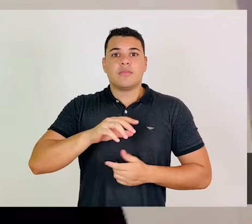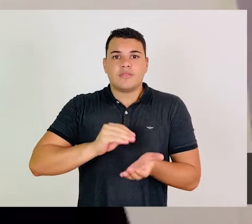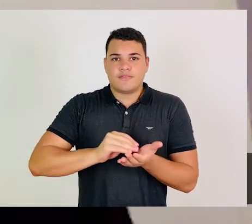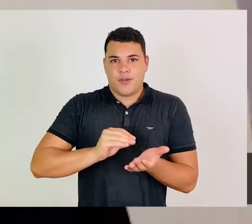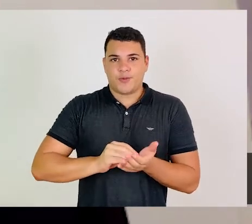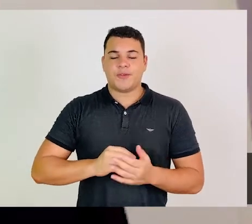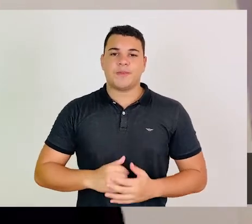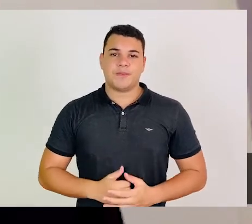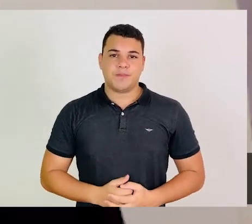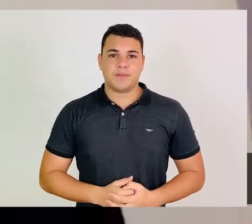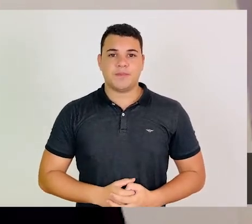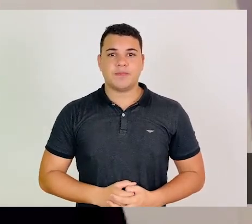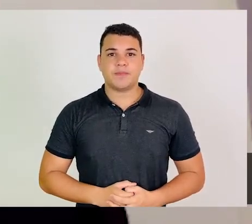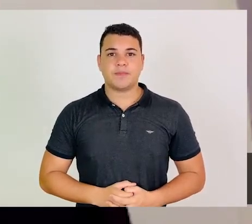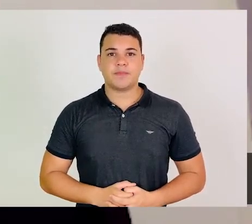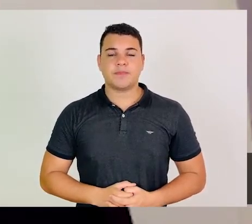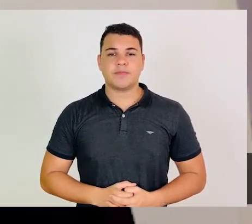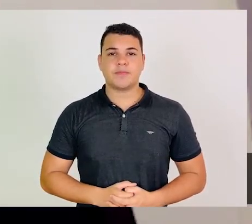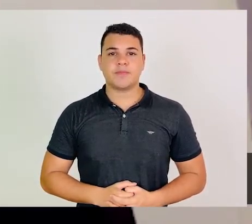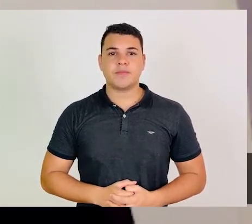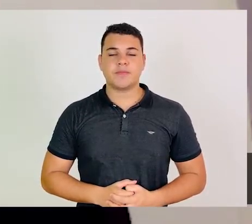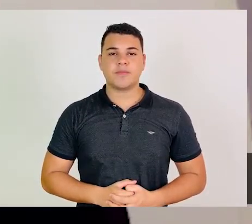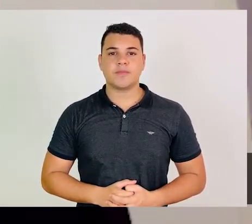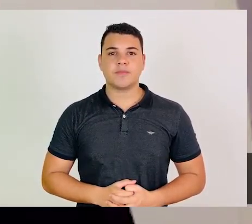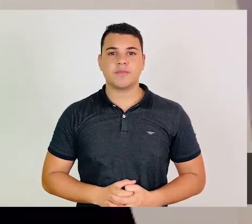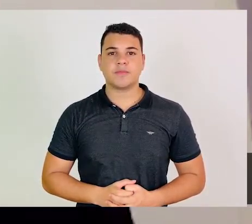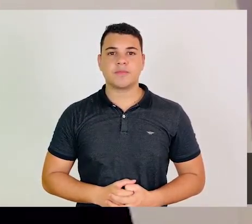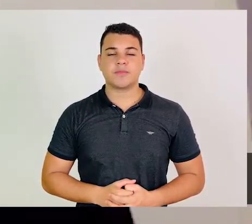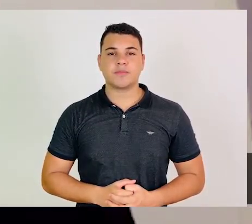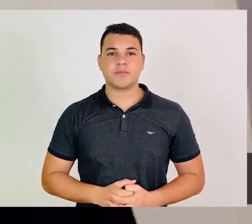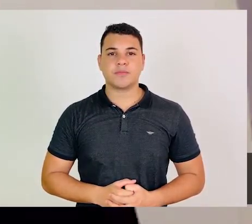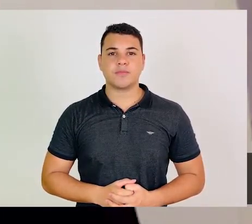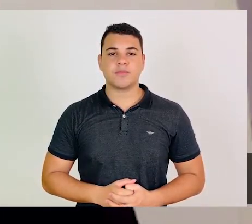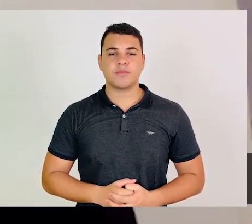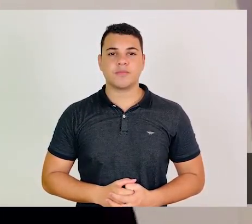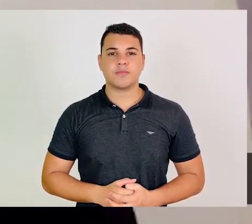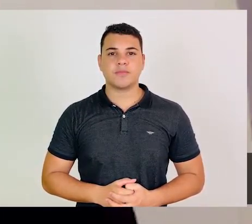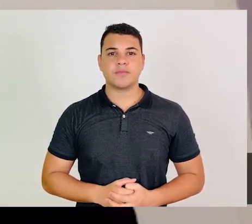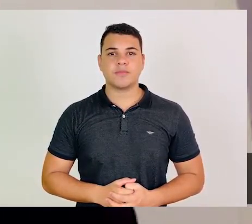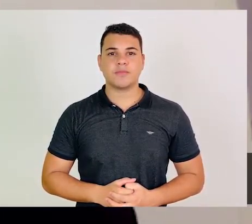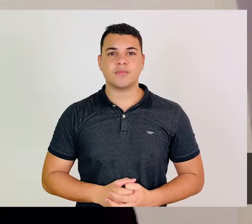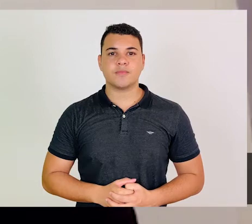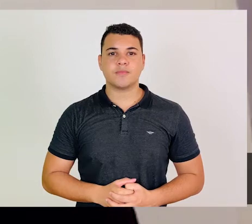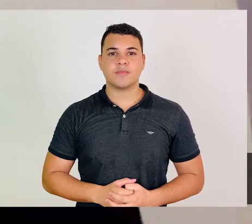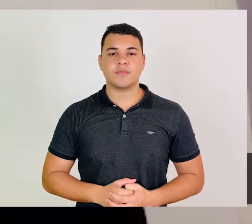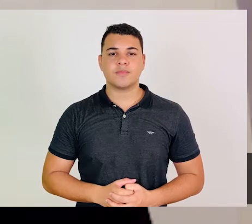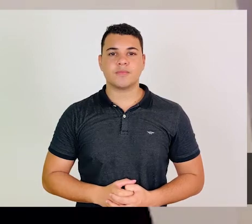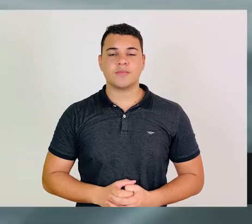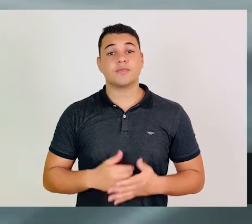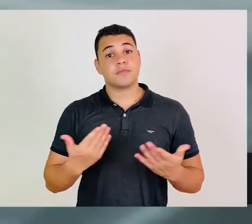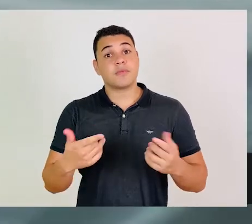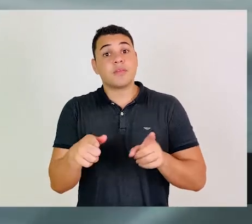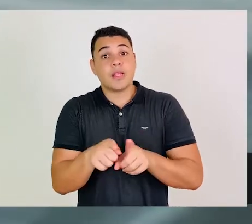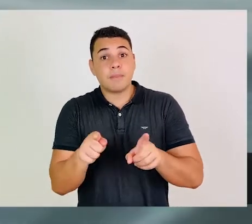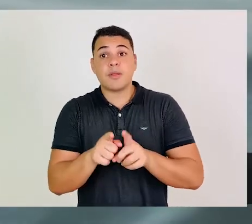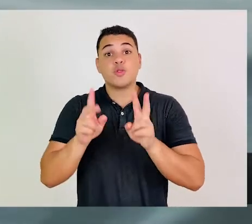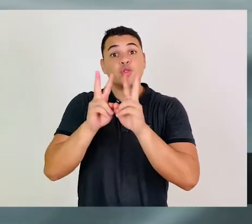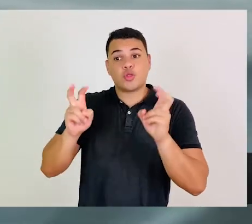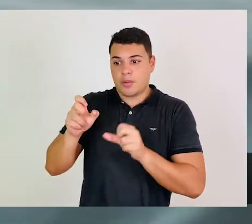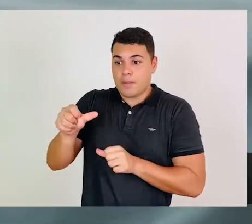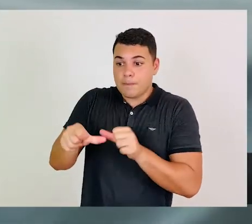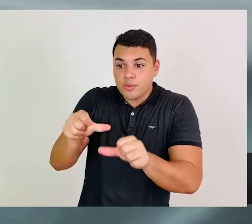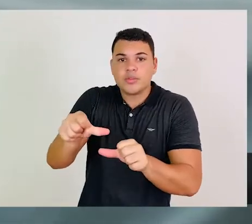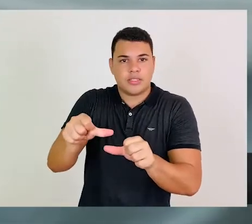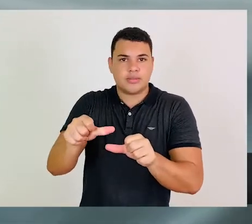mas principalmente sintomas mais inespecíficos de sonolência, apatia e fadiga. A insuficiência